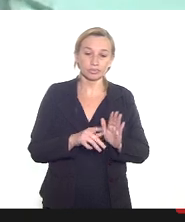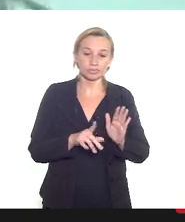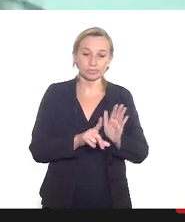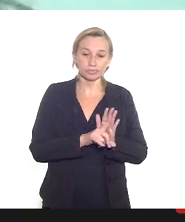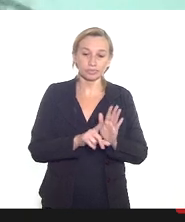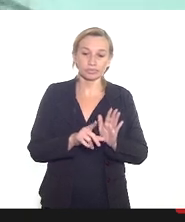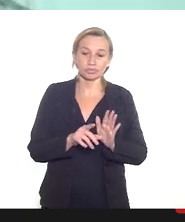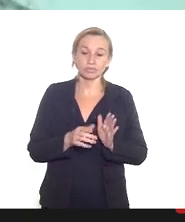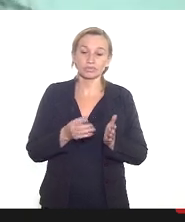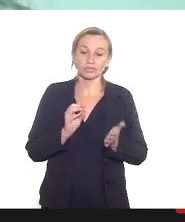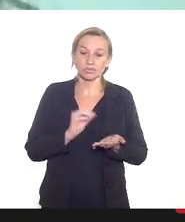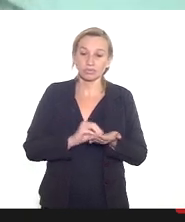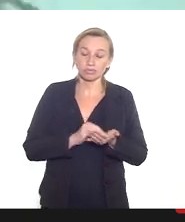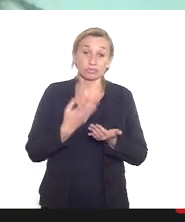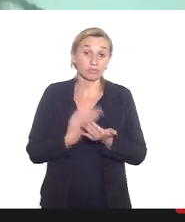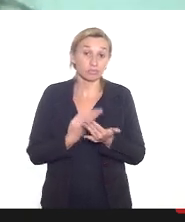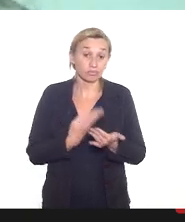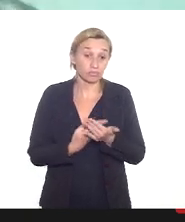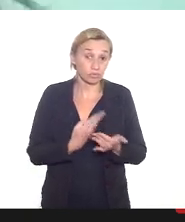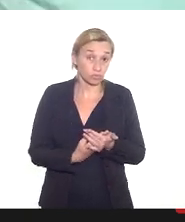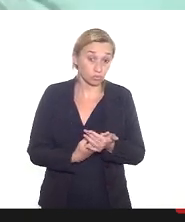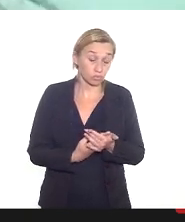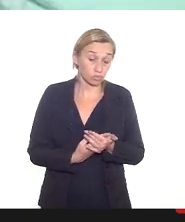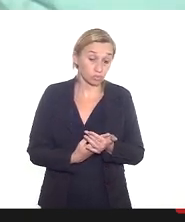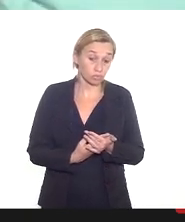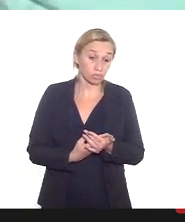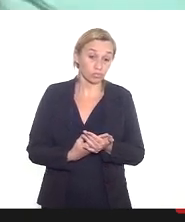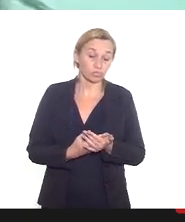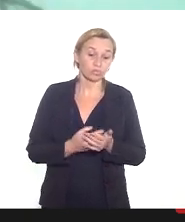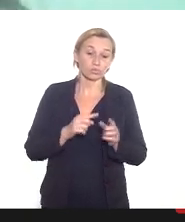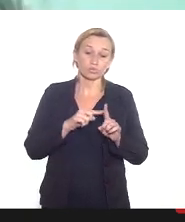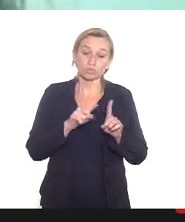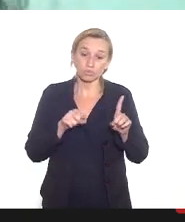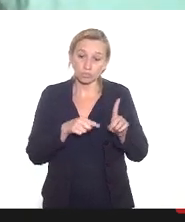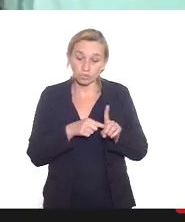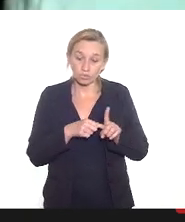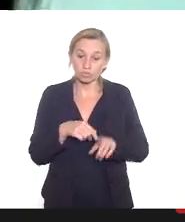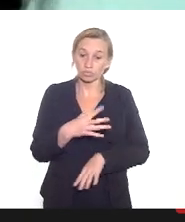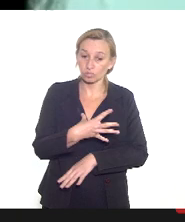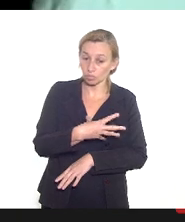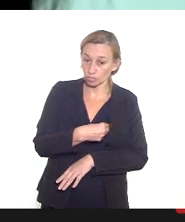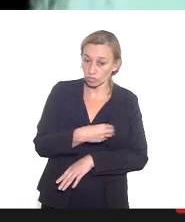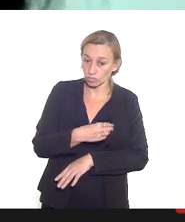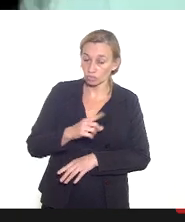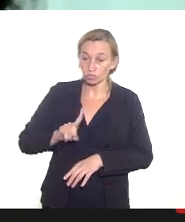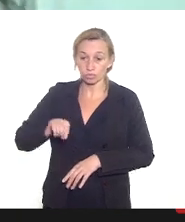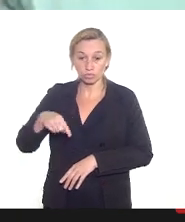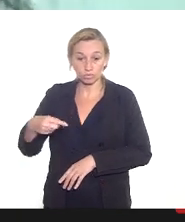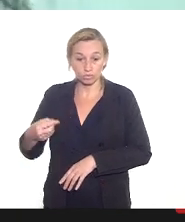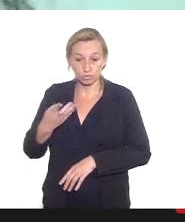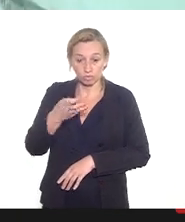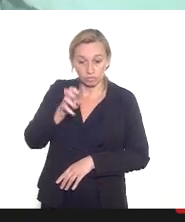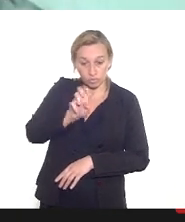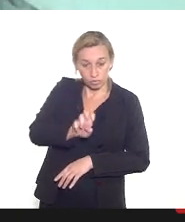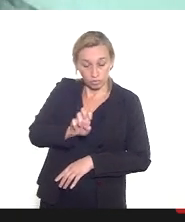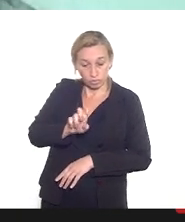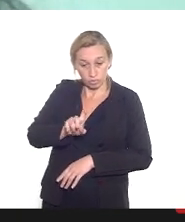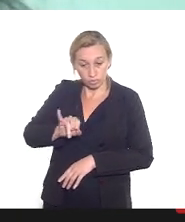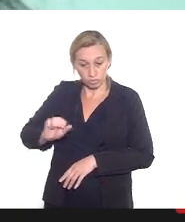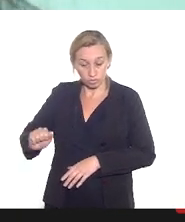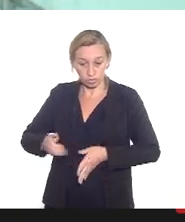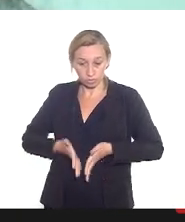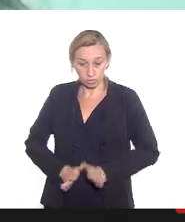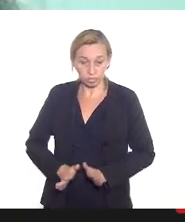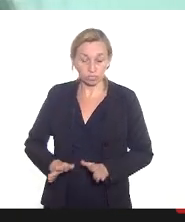clínicos ensaios clínicos com gestantes e puérperas mas considerando a emergência de